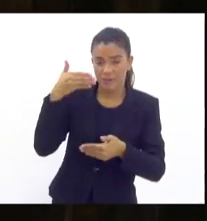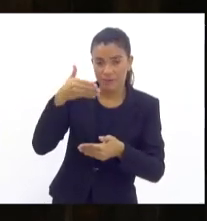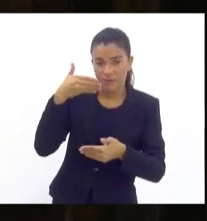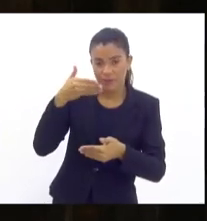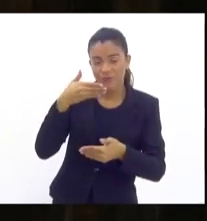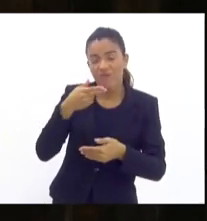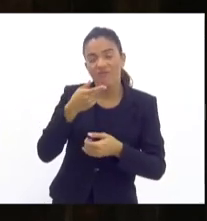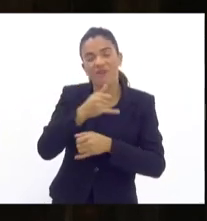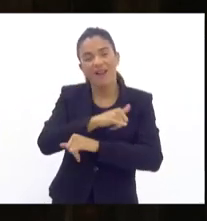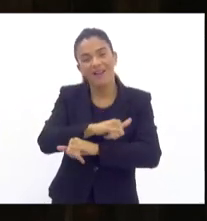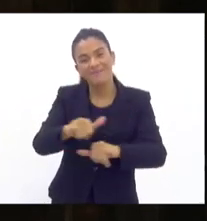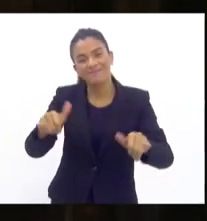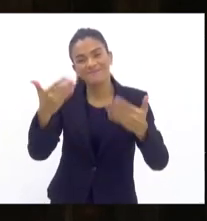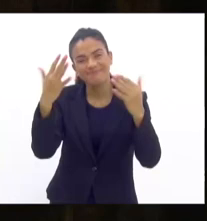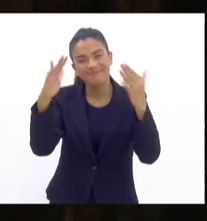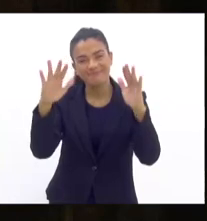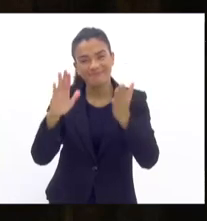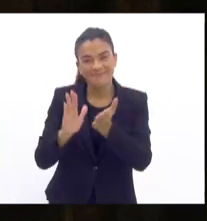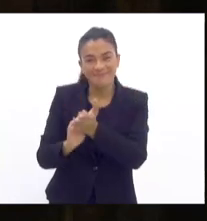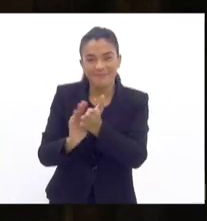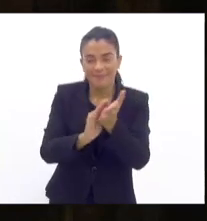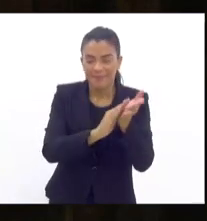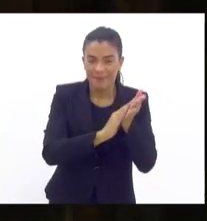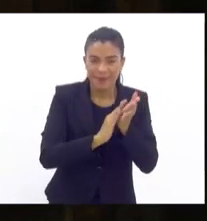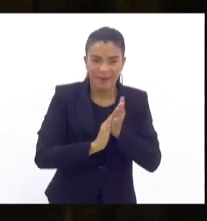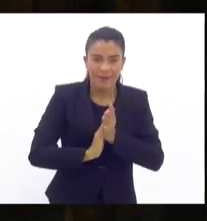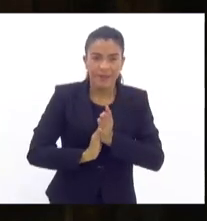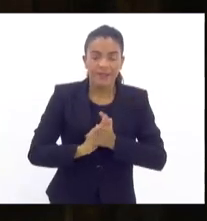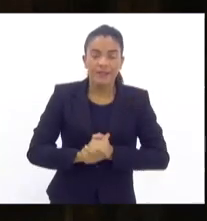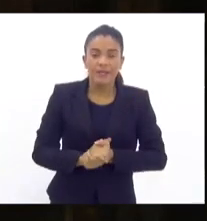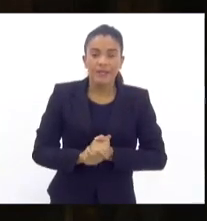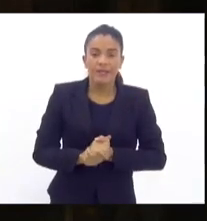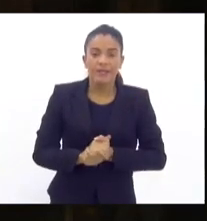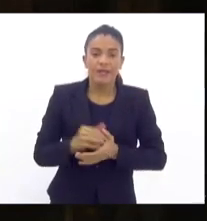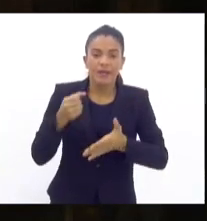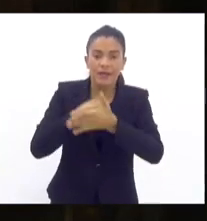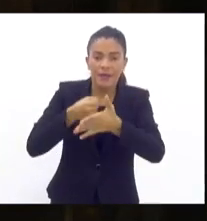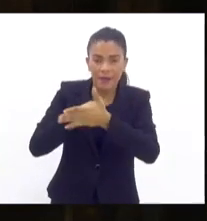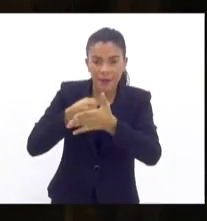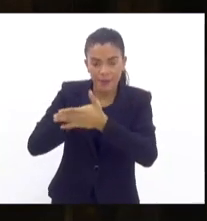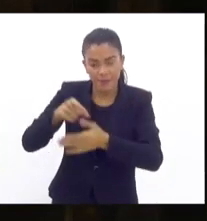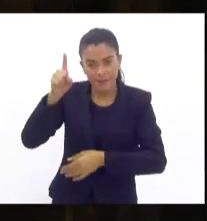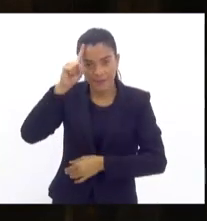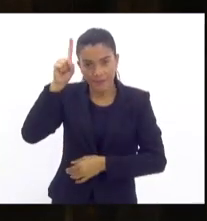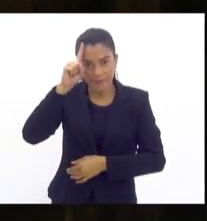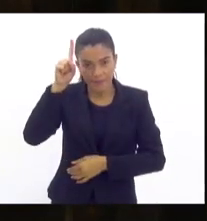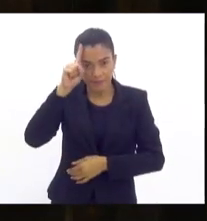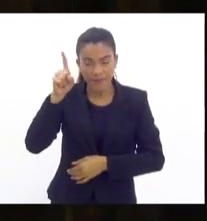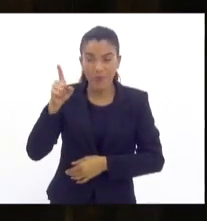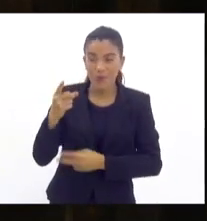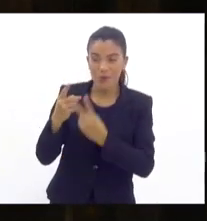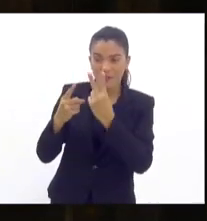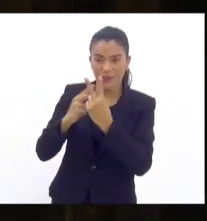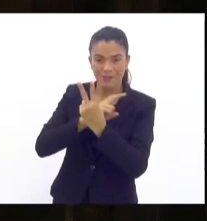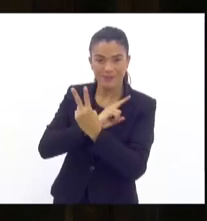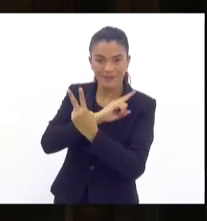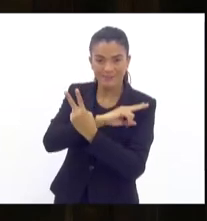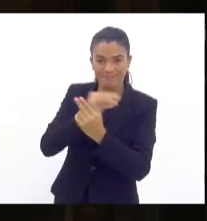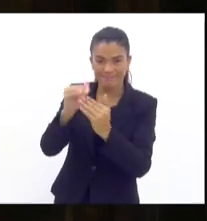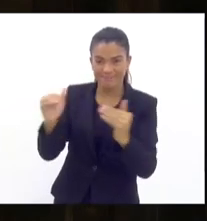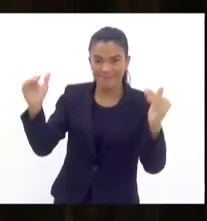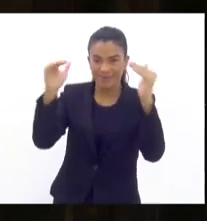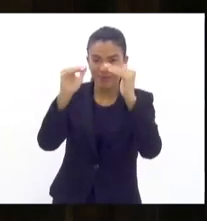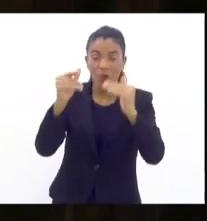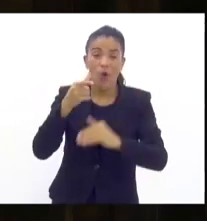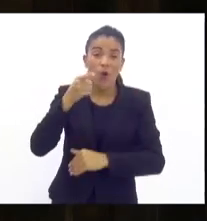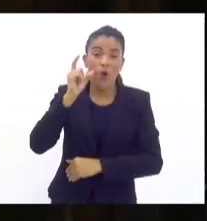deixar uma elogia a todos os policiais militares, é uma luta diária, hoje foi citado pelos dois comandantes, a gente saiu pela manhã,